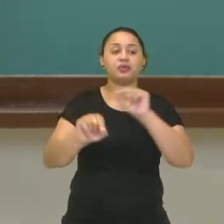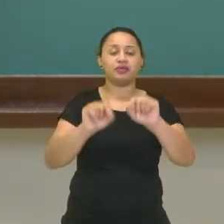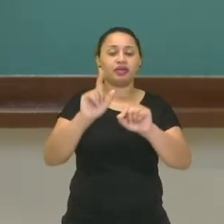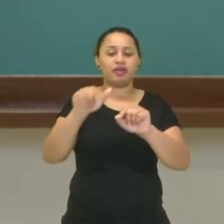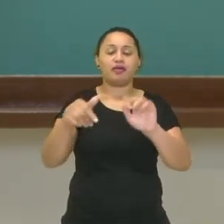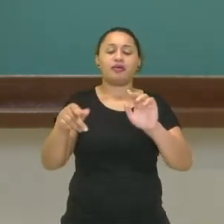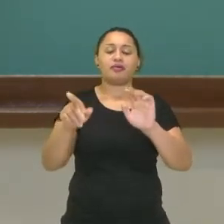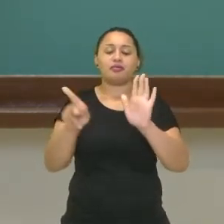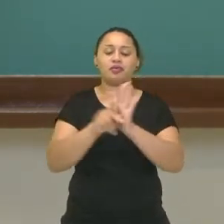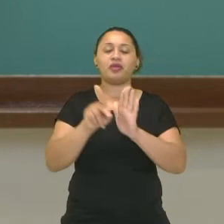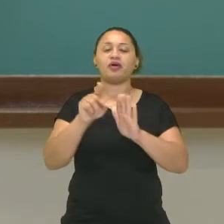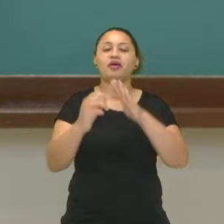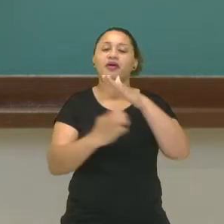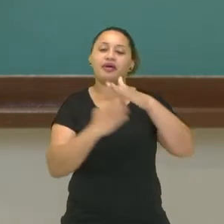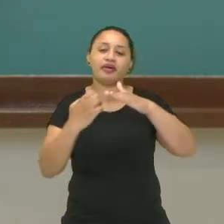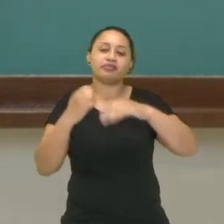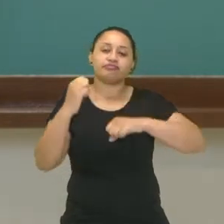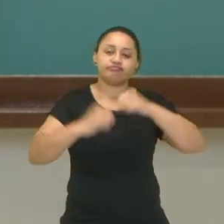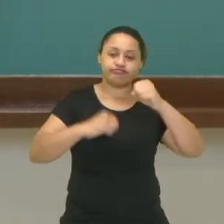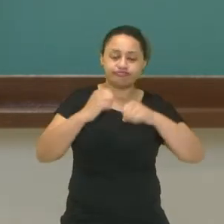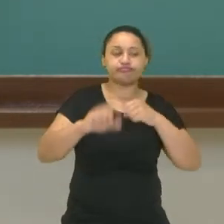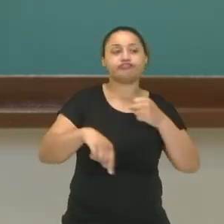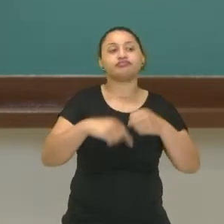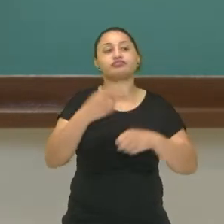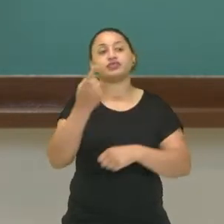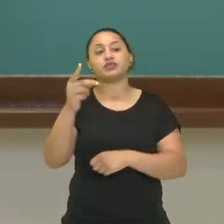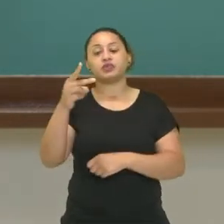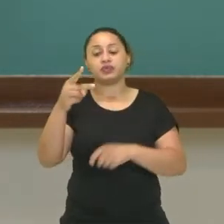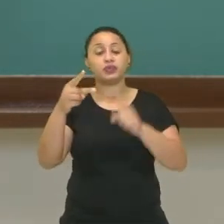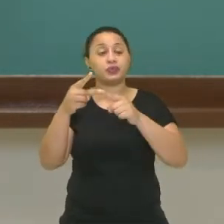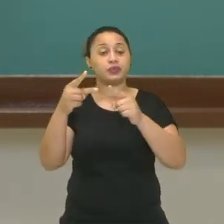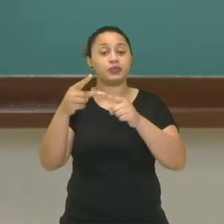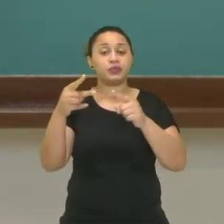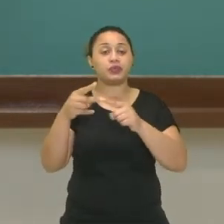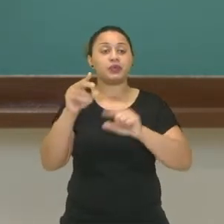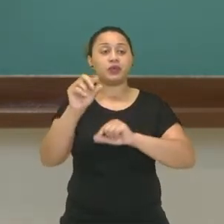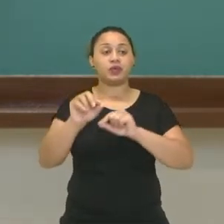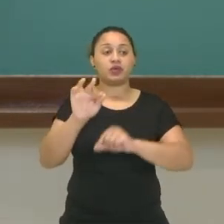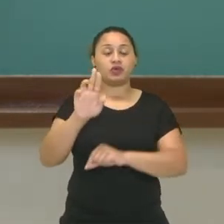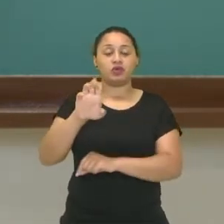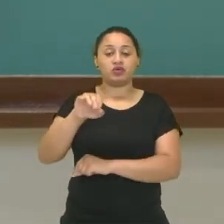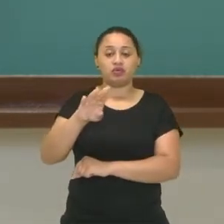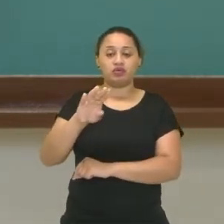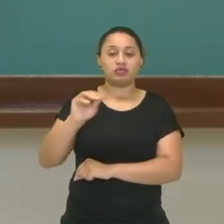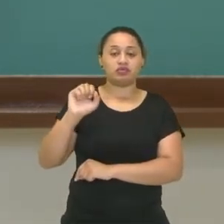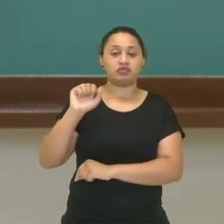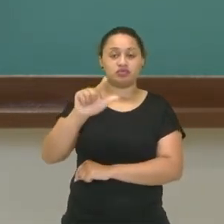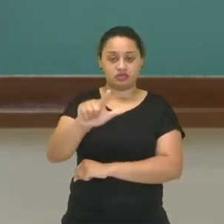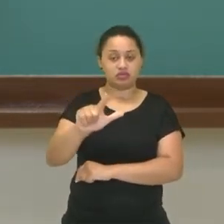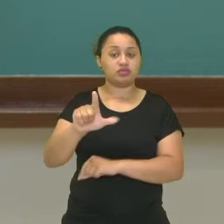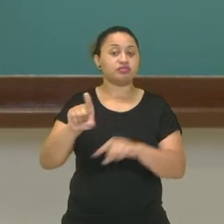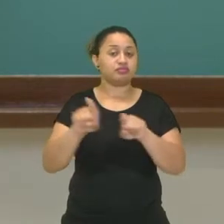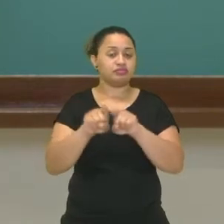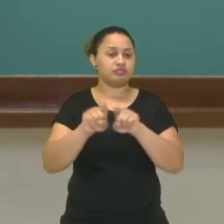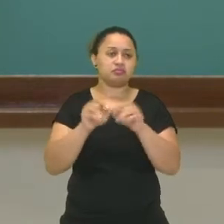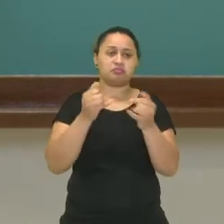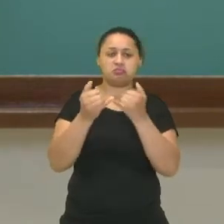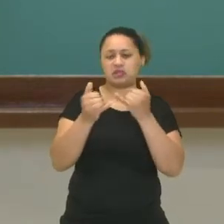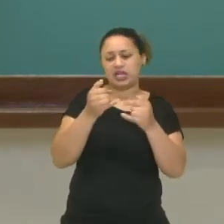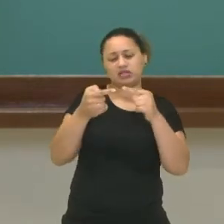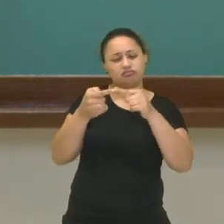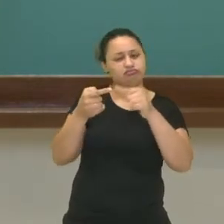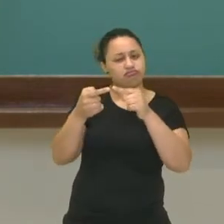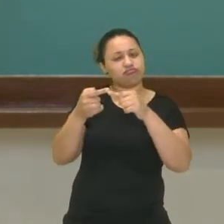que é praticada nas fábricas, ginástica funcional também, é muito próxima, muito